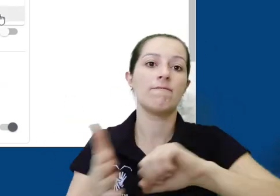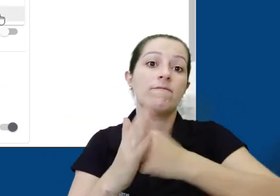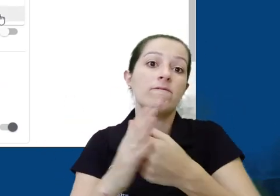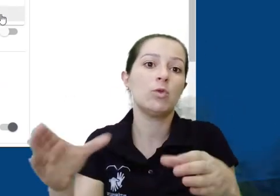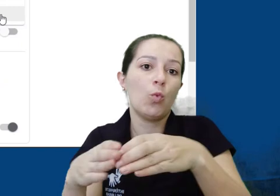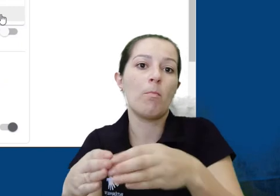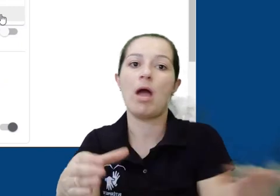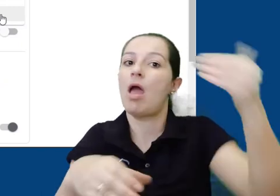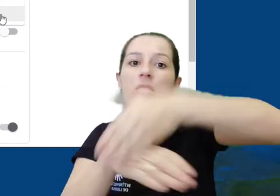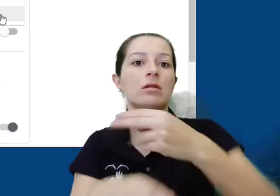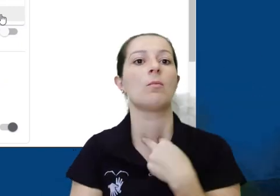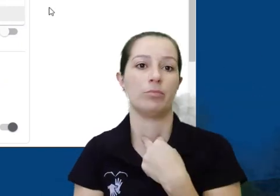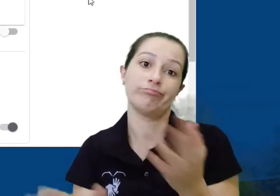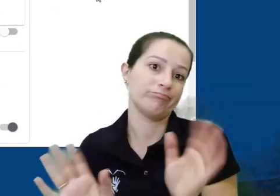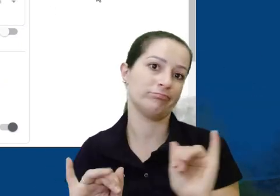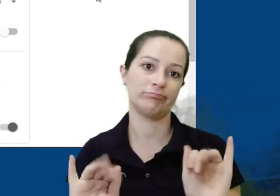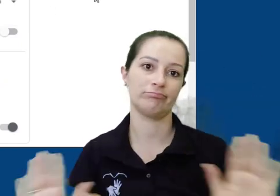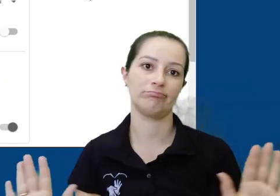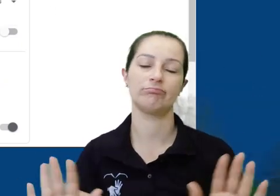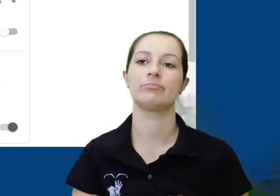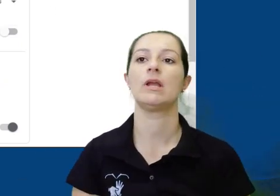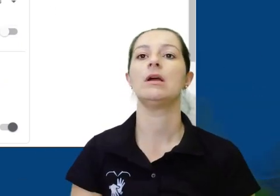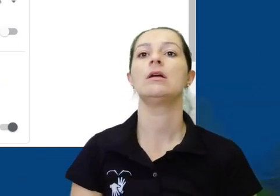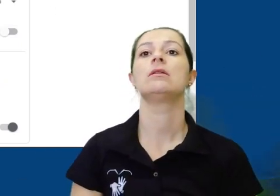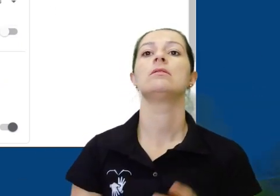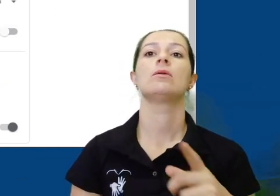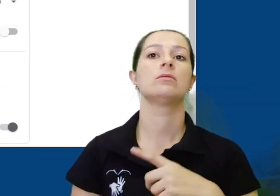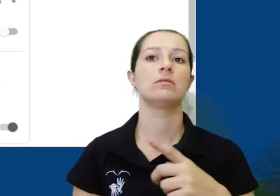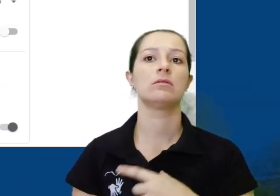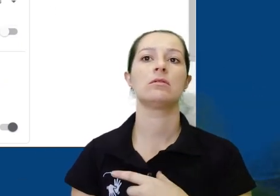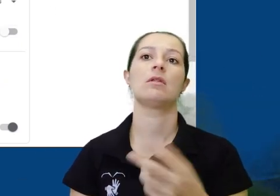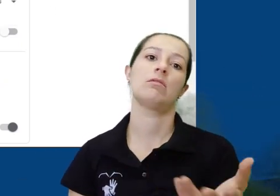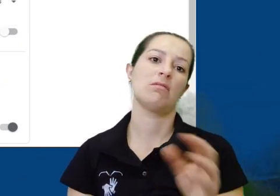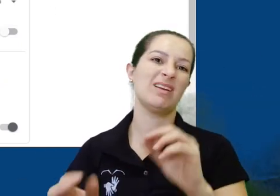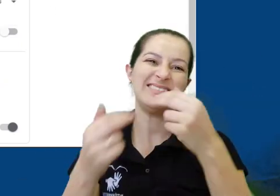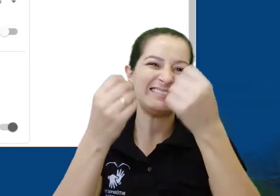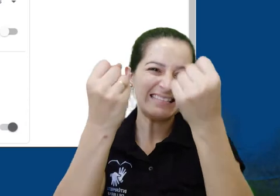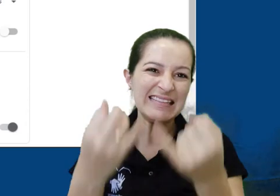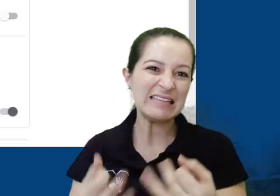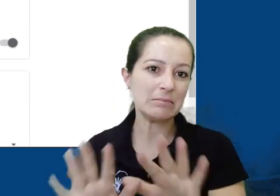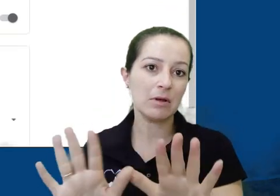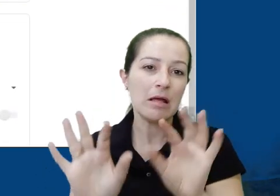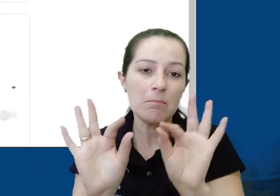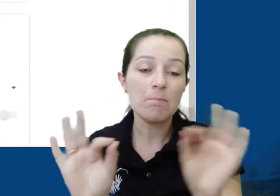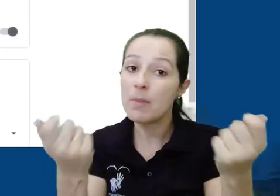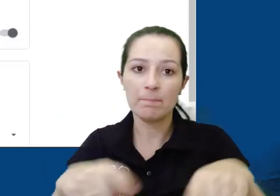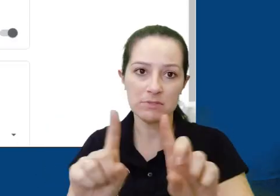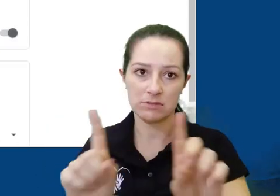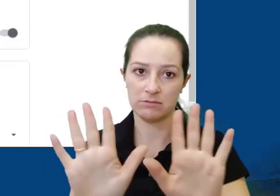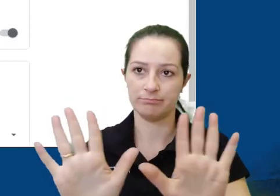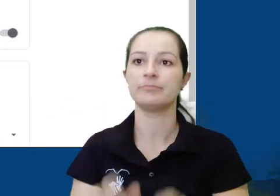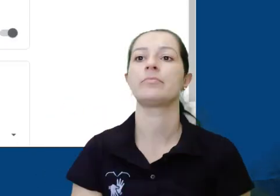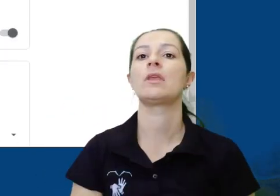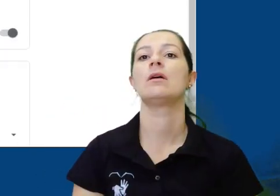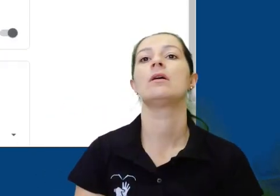mais alunos pelo código temporariamente. Abaixo temos algumas configurações e as permissões dos alunos no Mural, mas não entrarei nesses detalhes nesse vídeo.